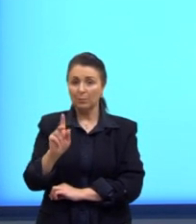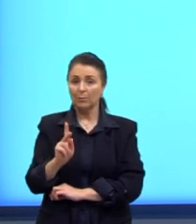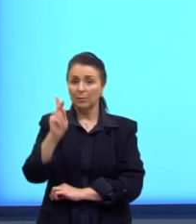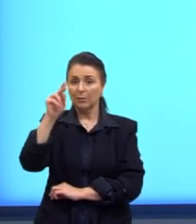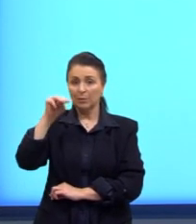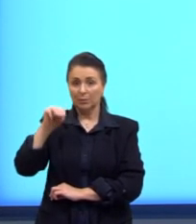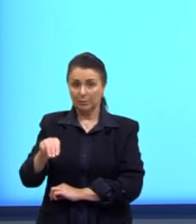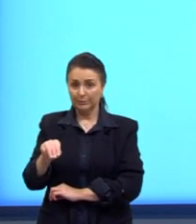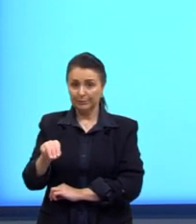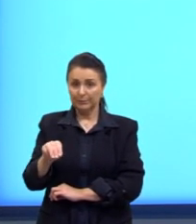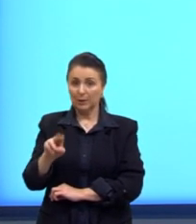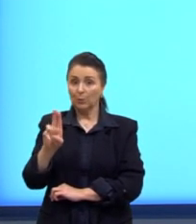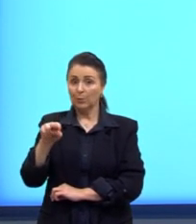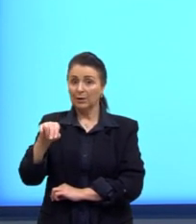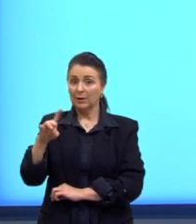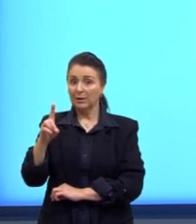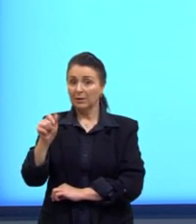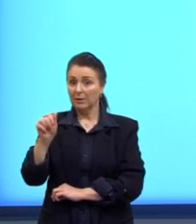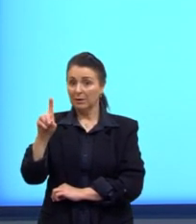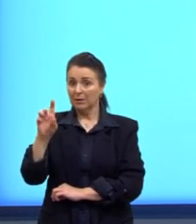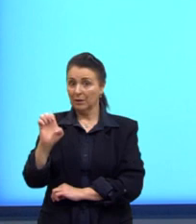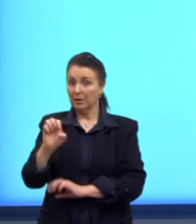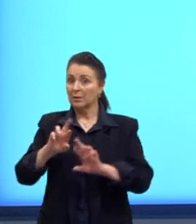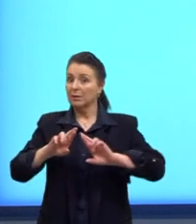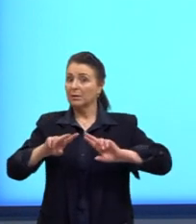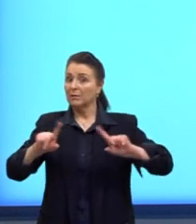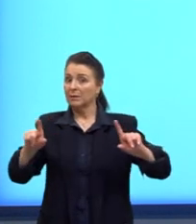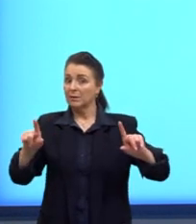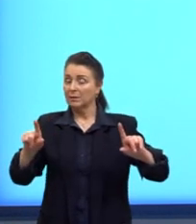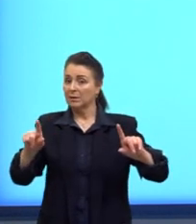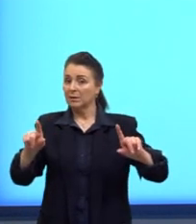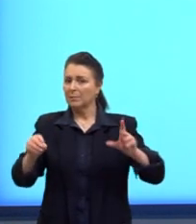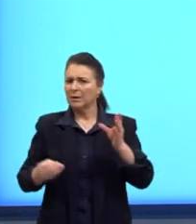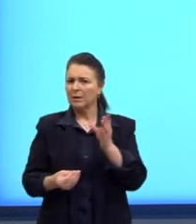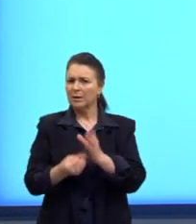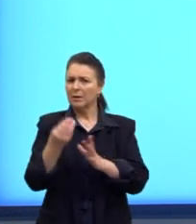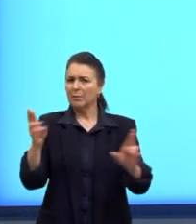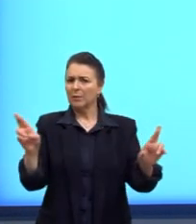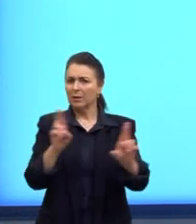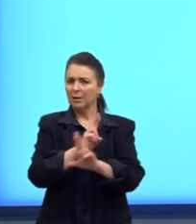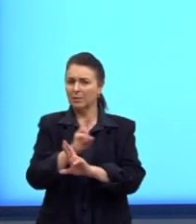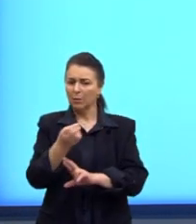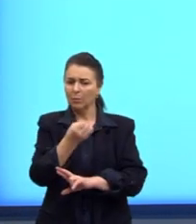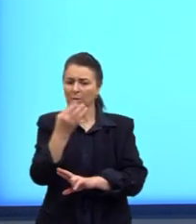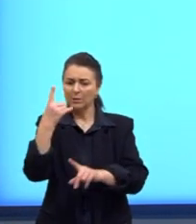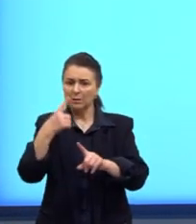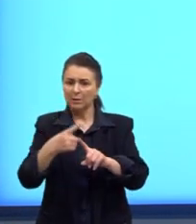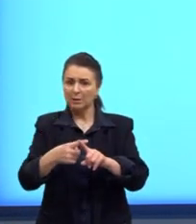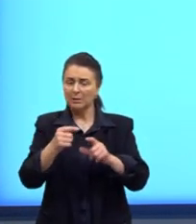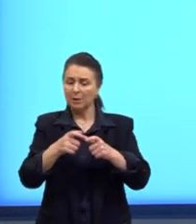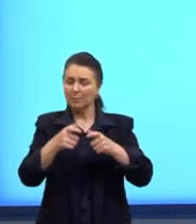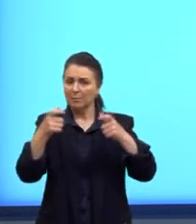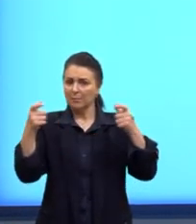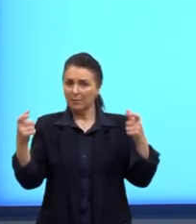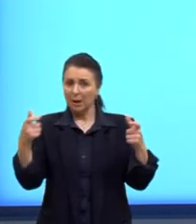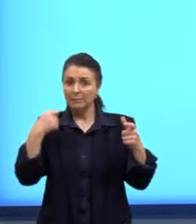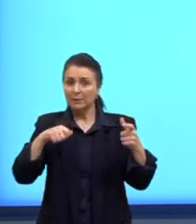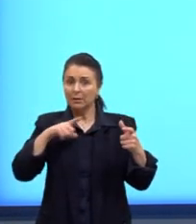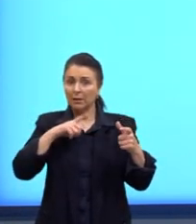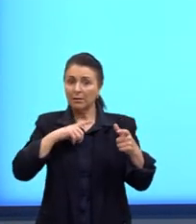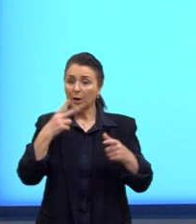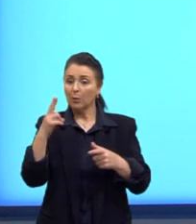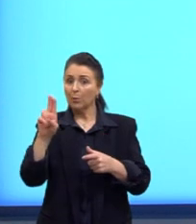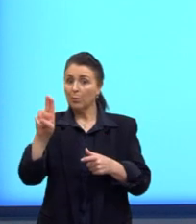ali estão diferentes, né? Para a gente criar essa relação, ver quantas vezes uma é maior do que a outra, a gente precisa ter